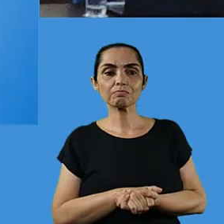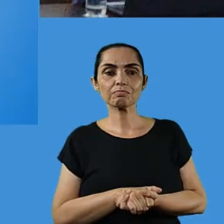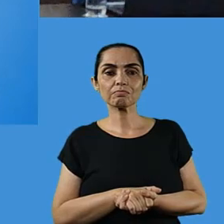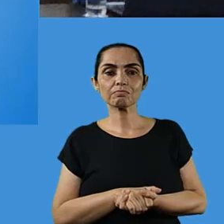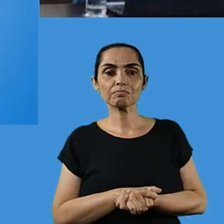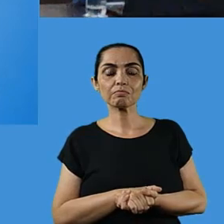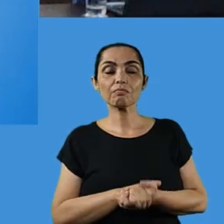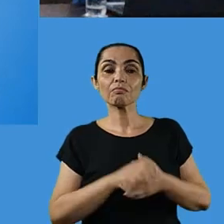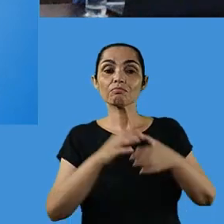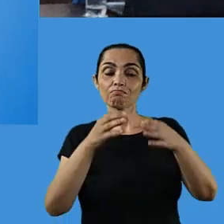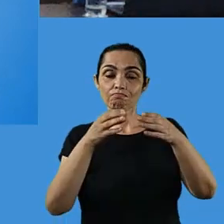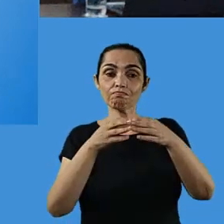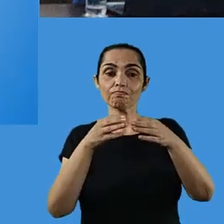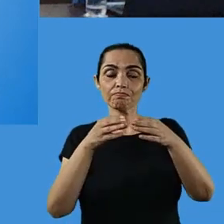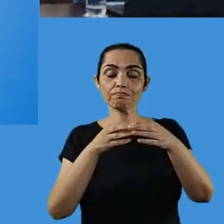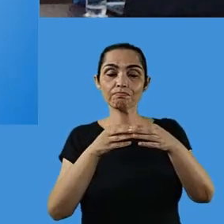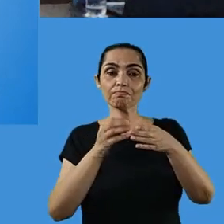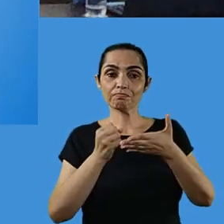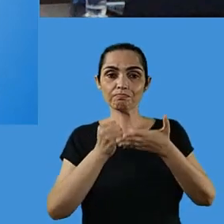Nossa equipe,